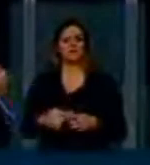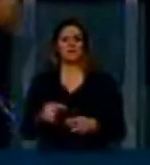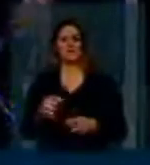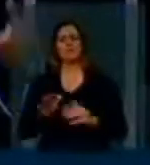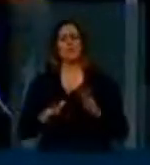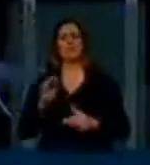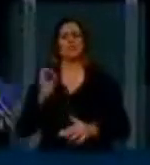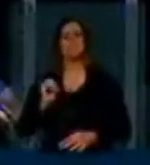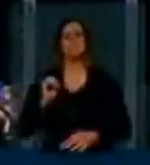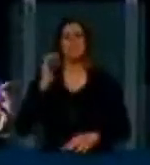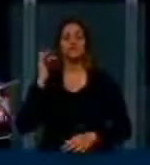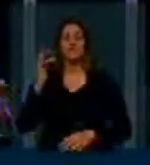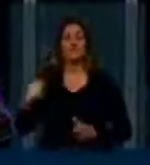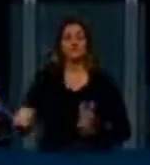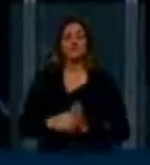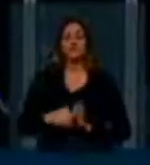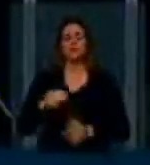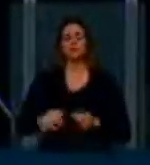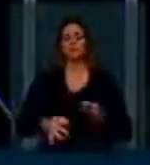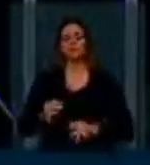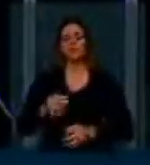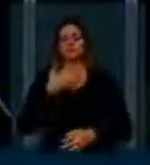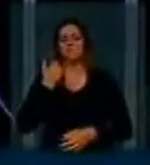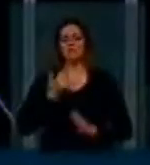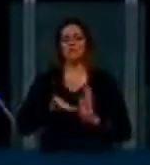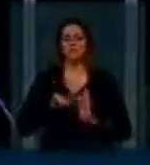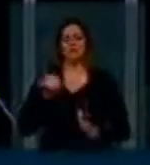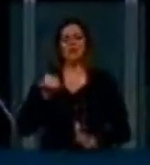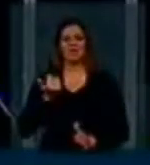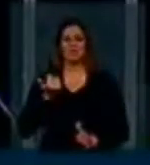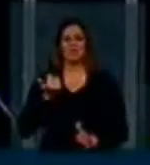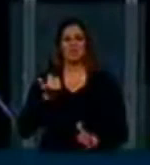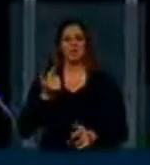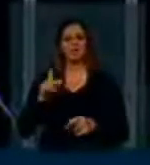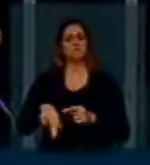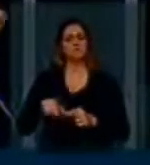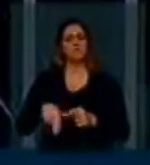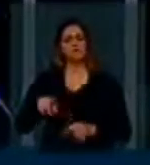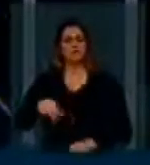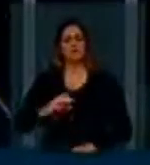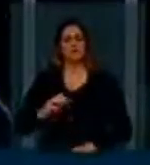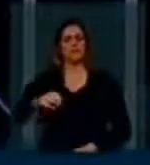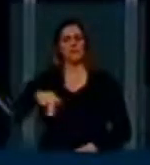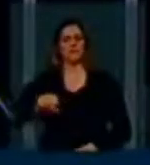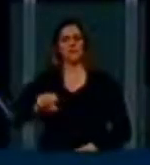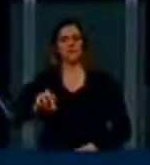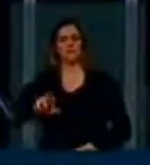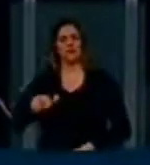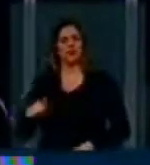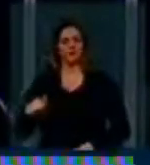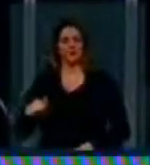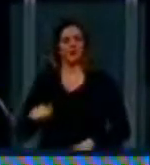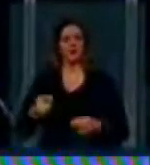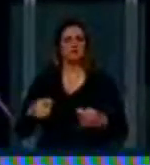julgados, condenados e penalizados, retiram o conteúdo e acabam censurando o usuário que precisa de informação.